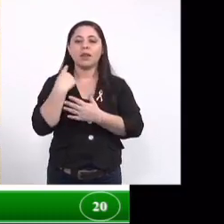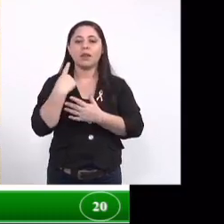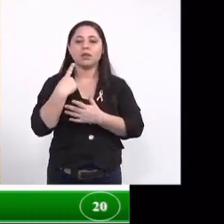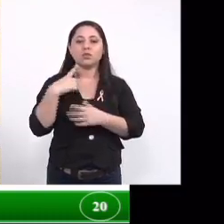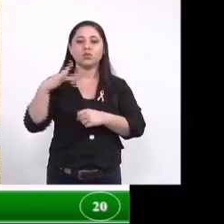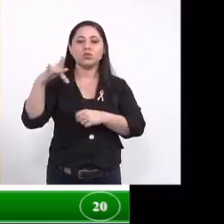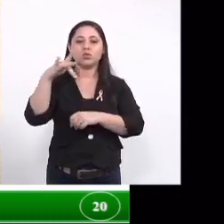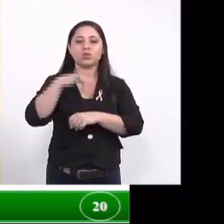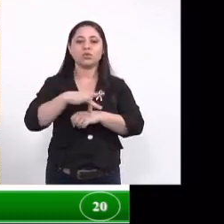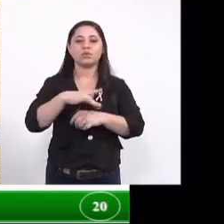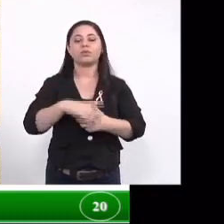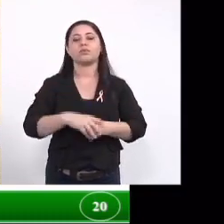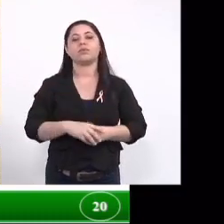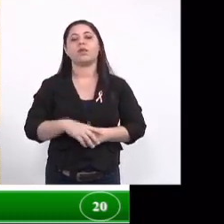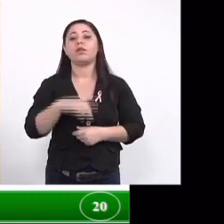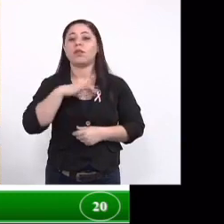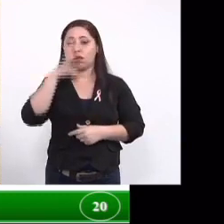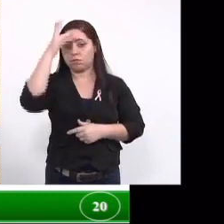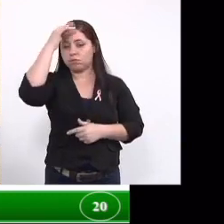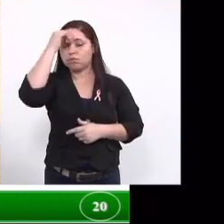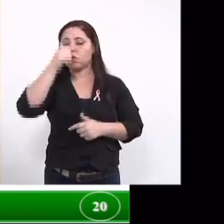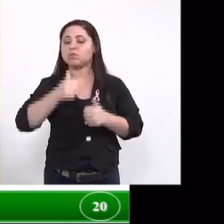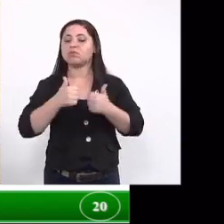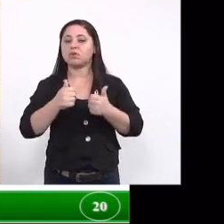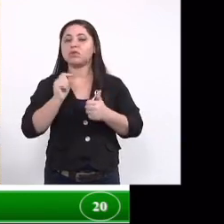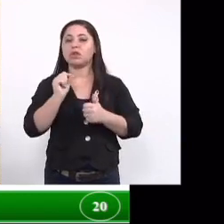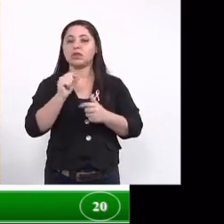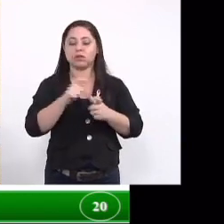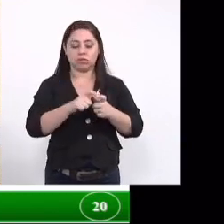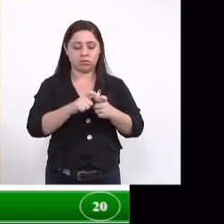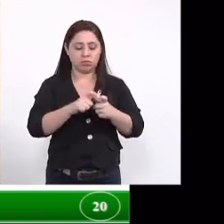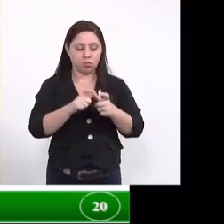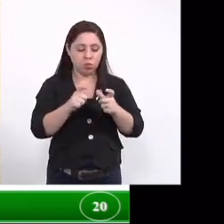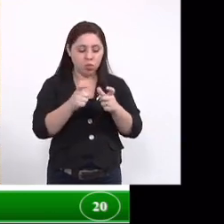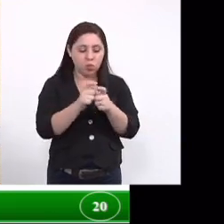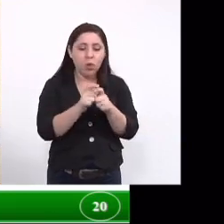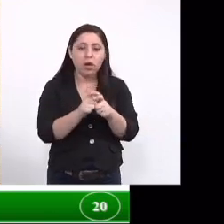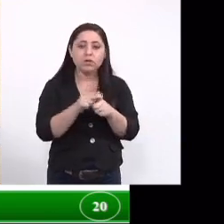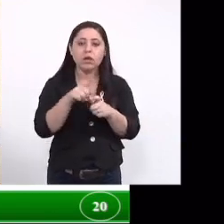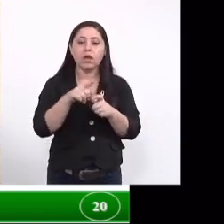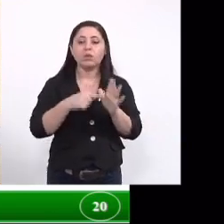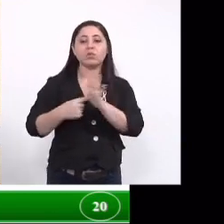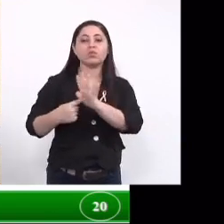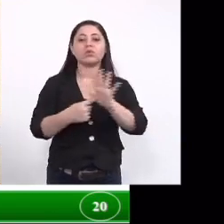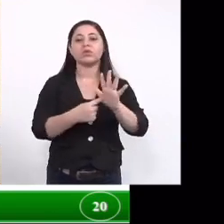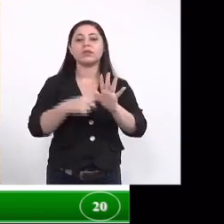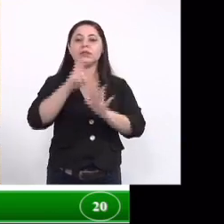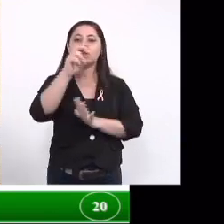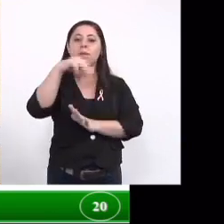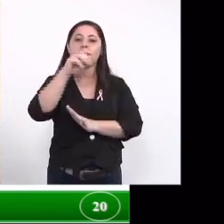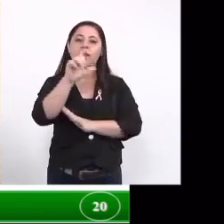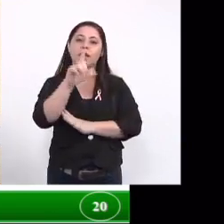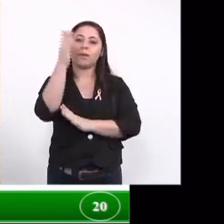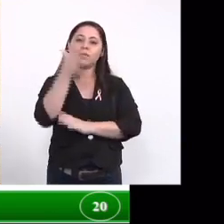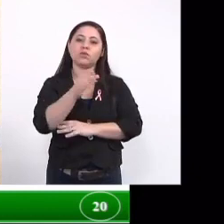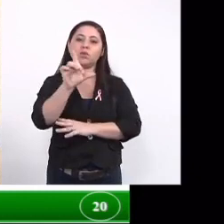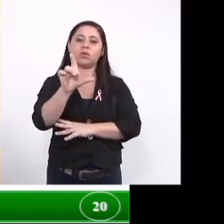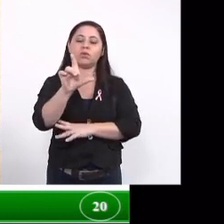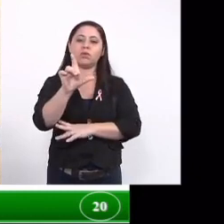temos resultados bastante promissores onde concentrações inferiores daquela que eu listei para vocês de 5mg